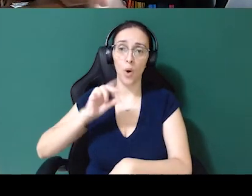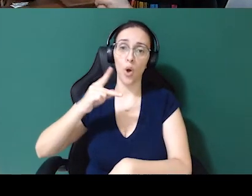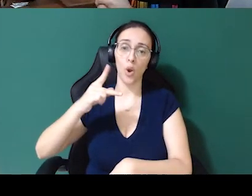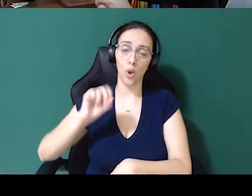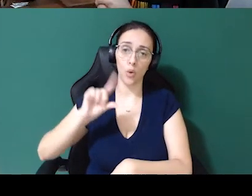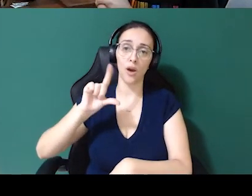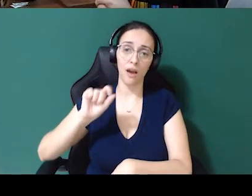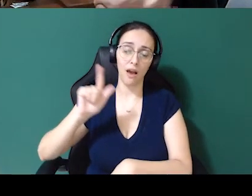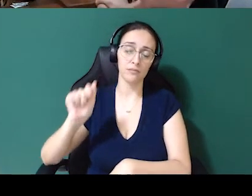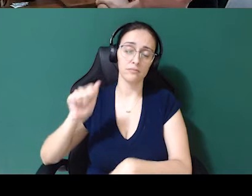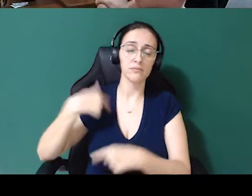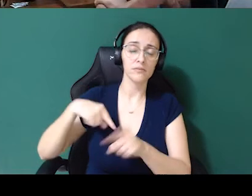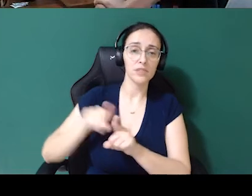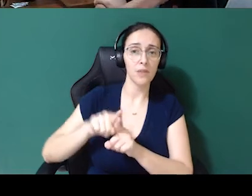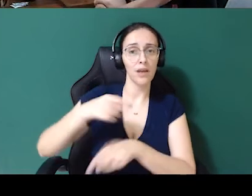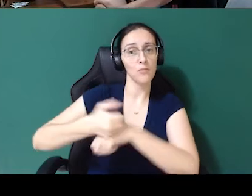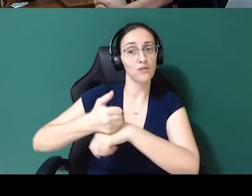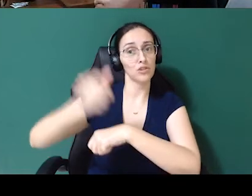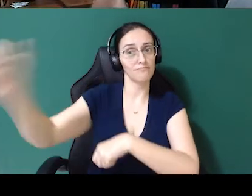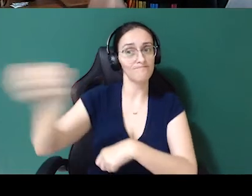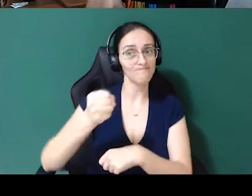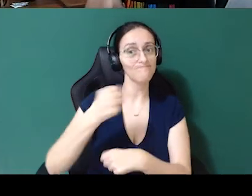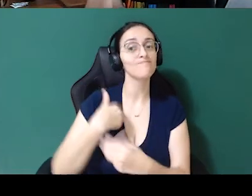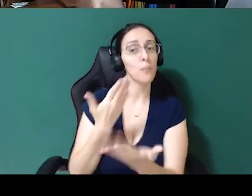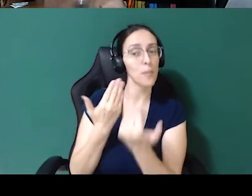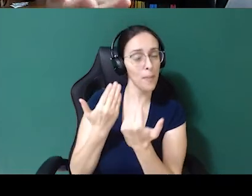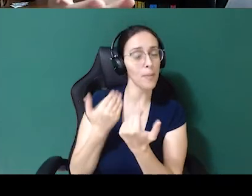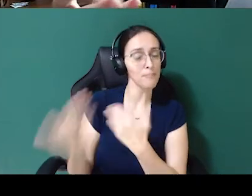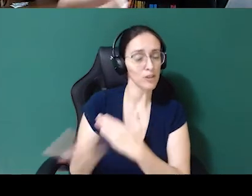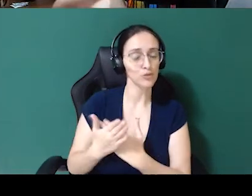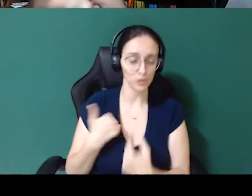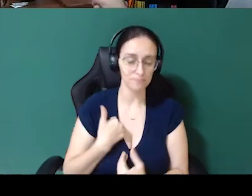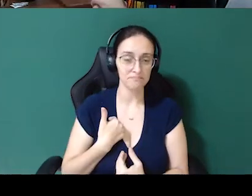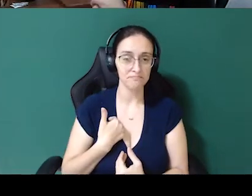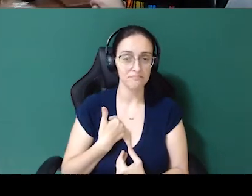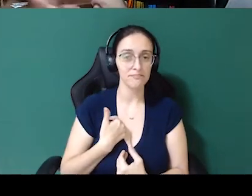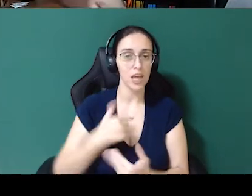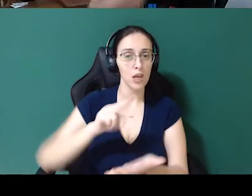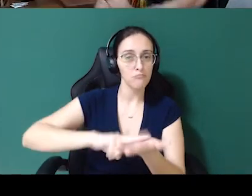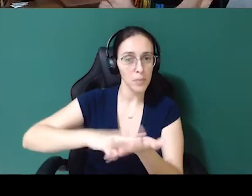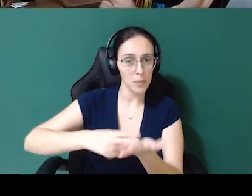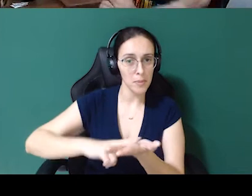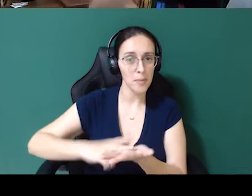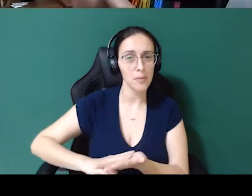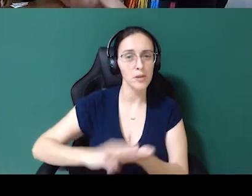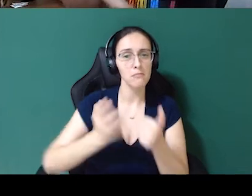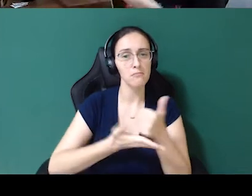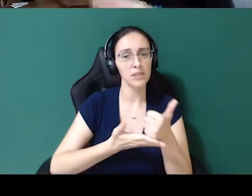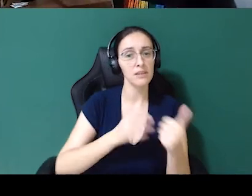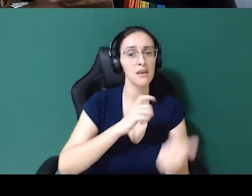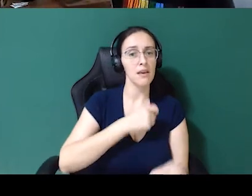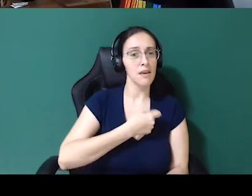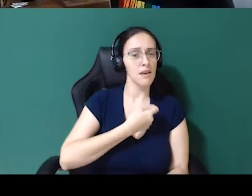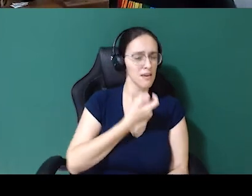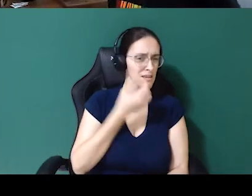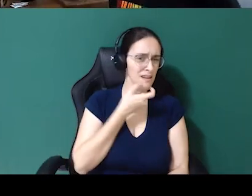empresa, você precise de uma ajuda de uma pessoa da área. No caso, eu precisei. Porque, por exemplo, eu traduzi, eu peguei uma base em inglês e traduzi, mas